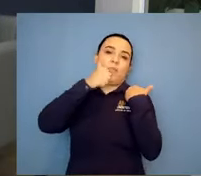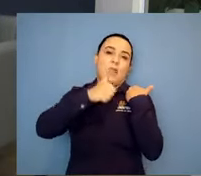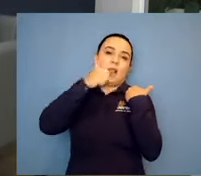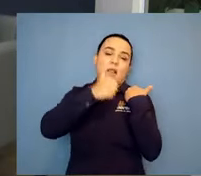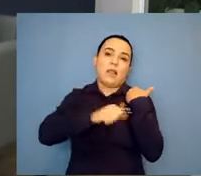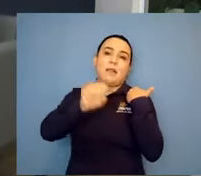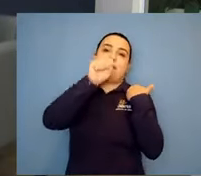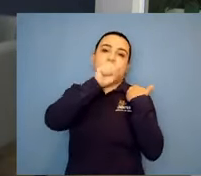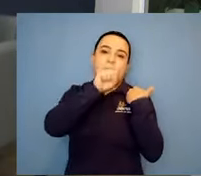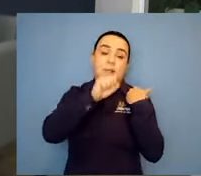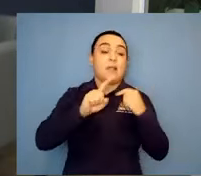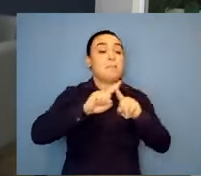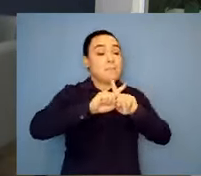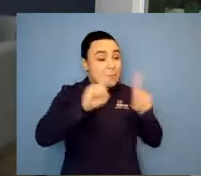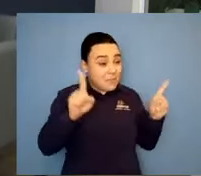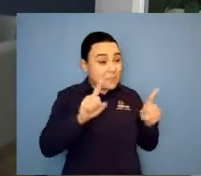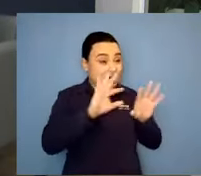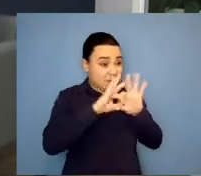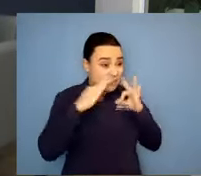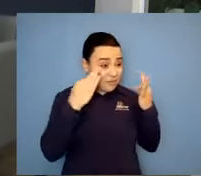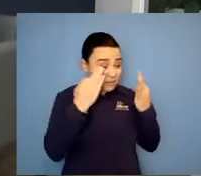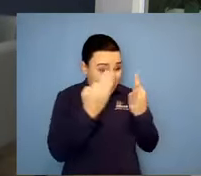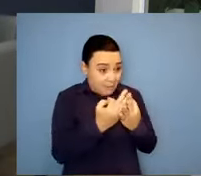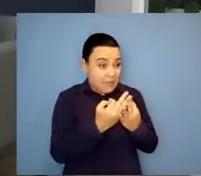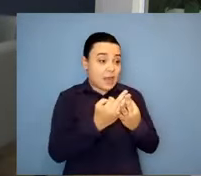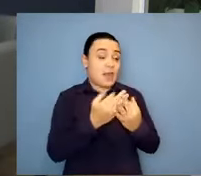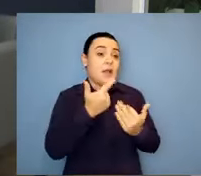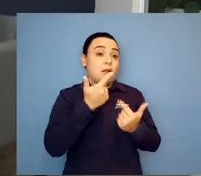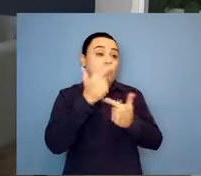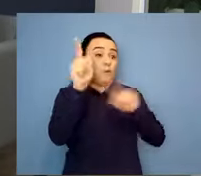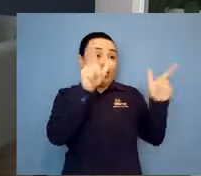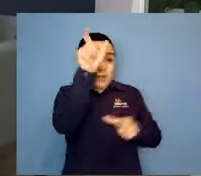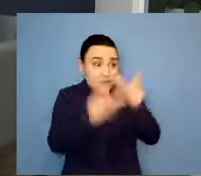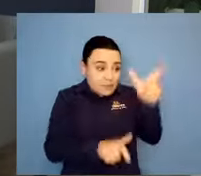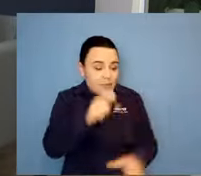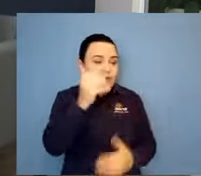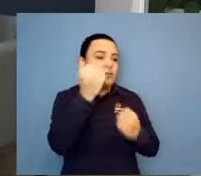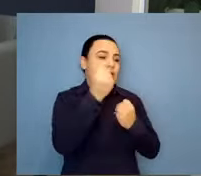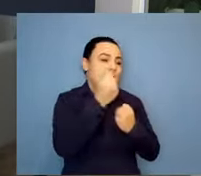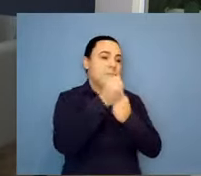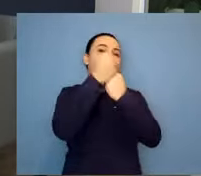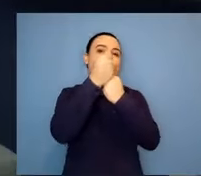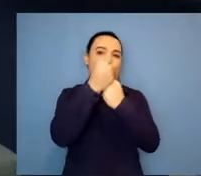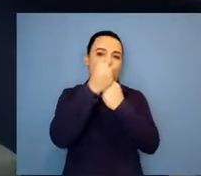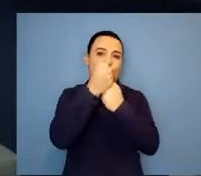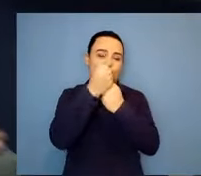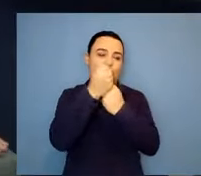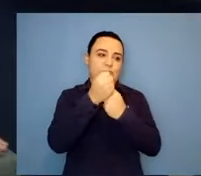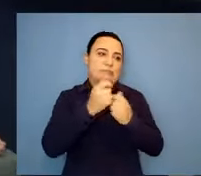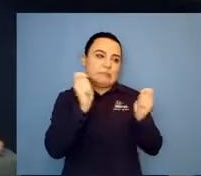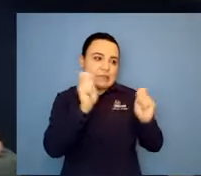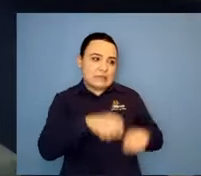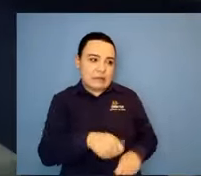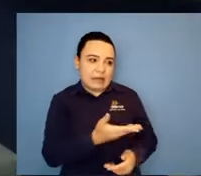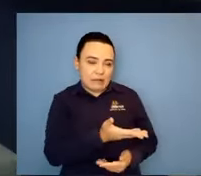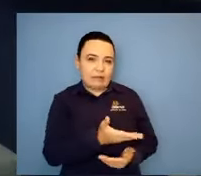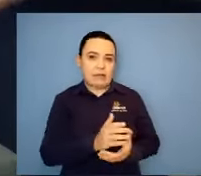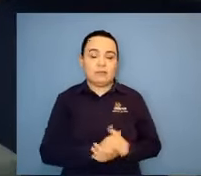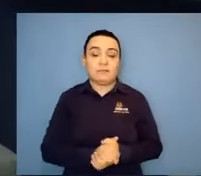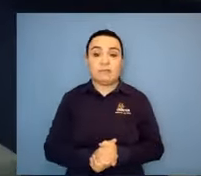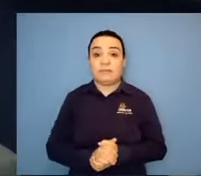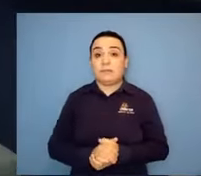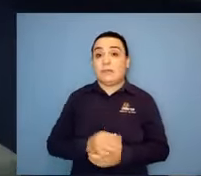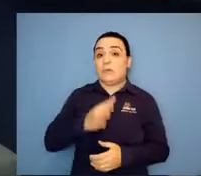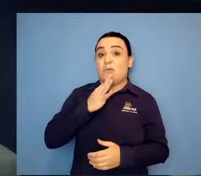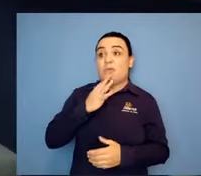coragem. É diferente. E eu... É diferente. Você me fez lembrar que lá no início dos sintomas do Gabriel, o pai do